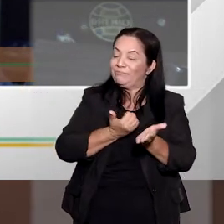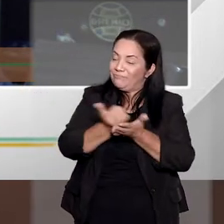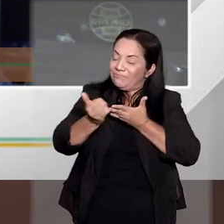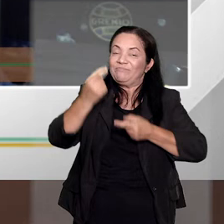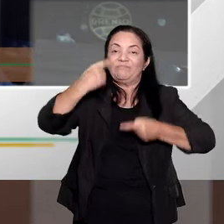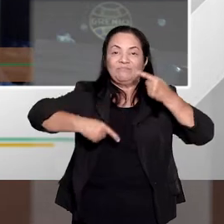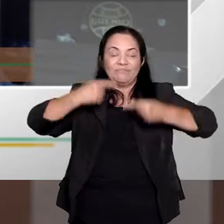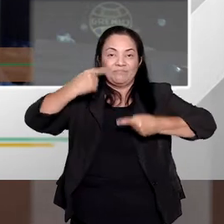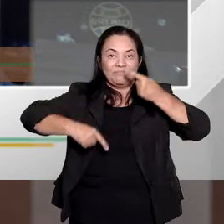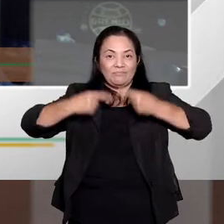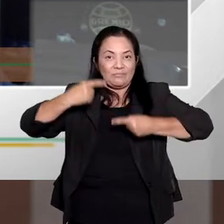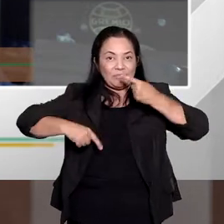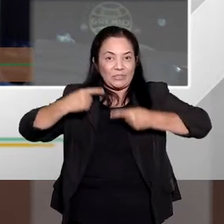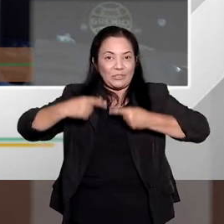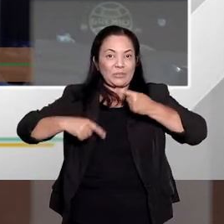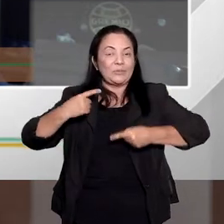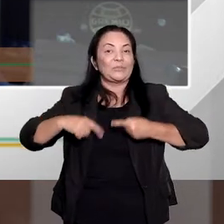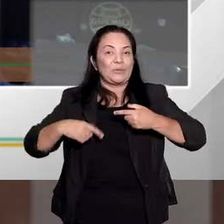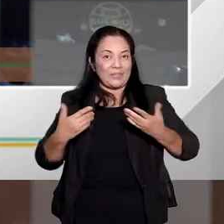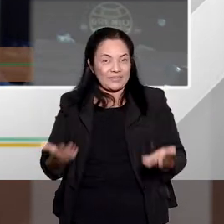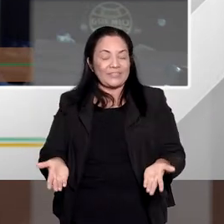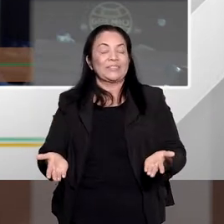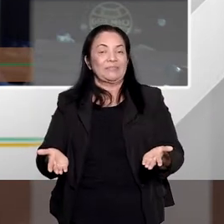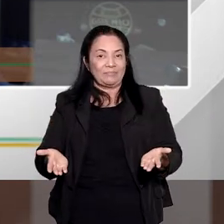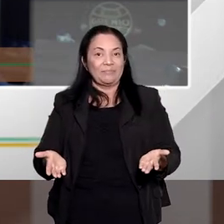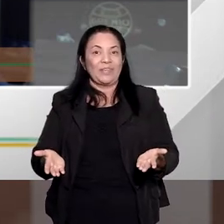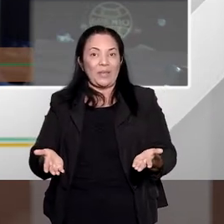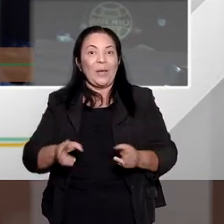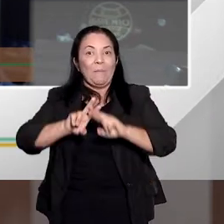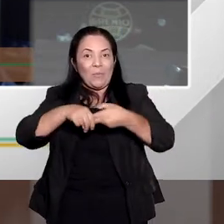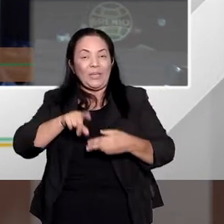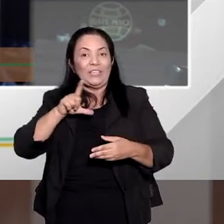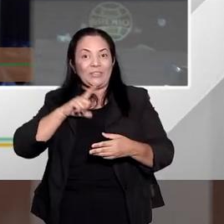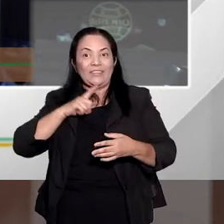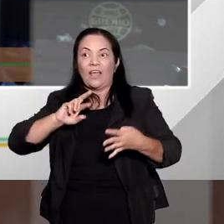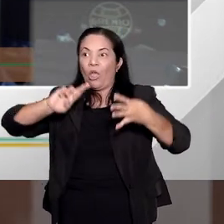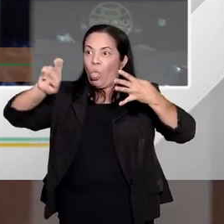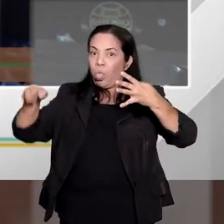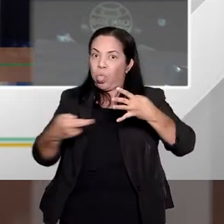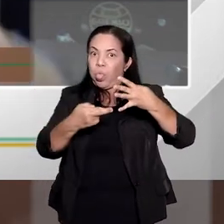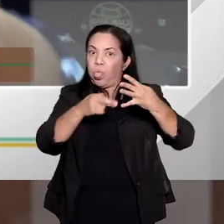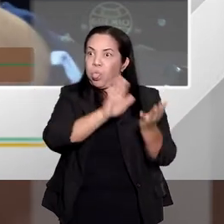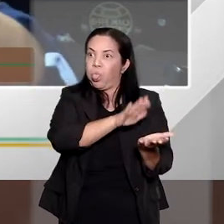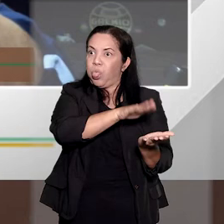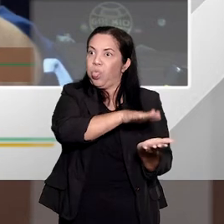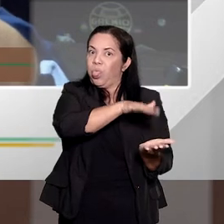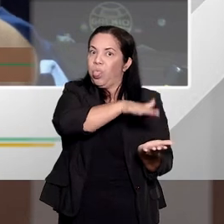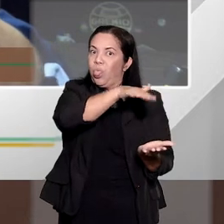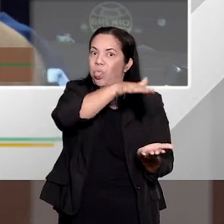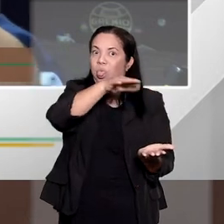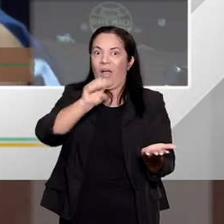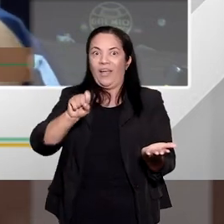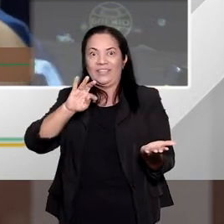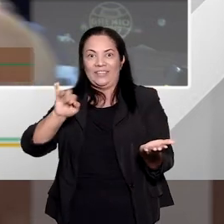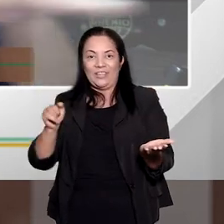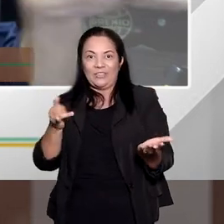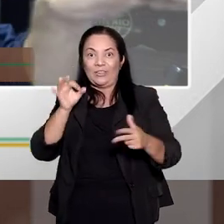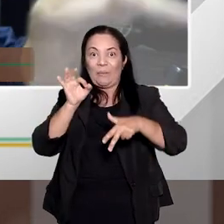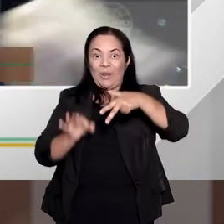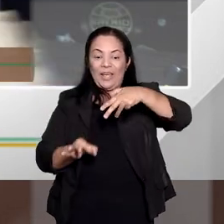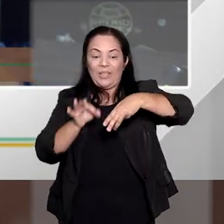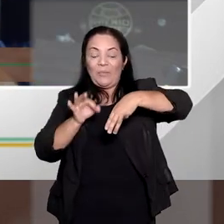talvez maior quantidade de recursos que chegam até o STJ para que os ministros